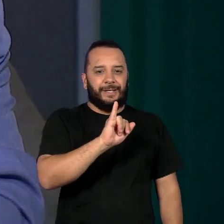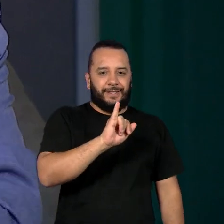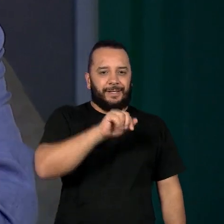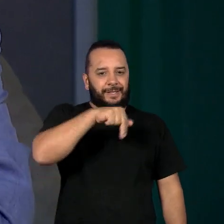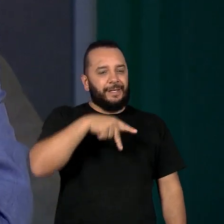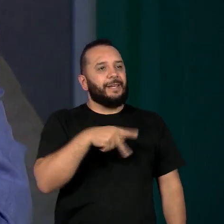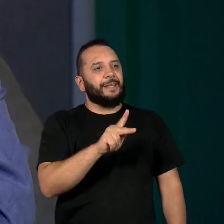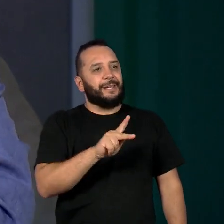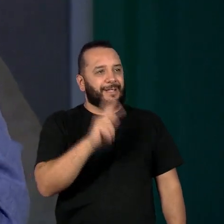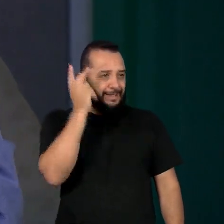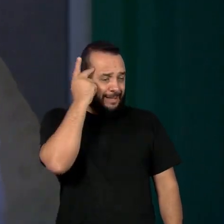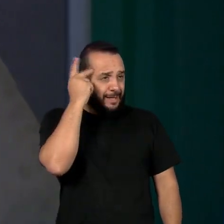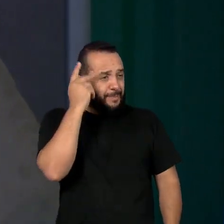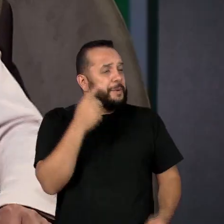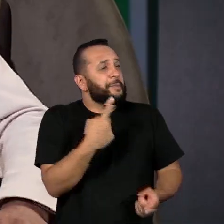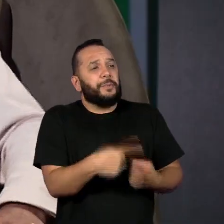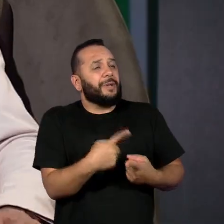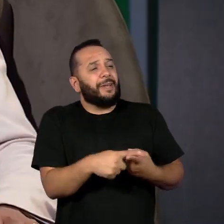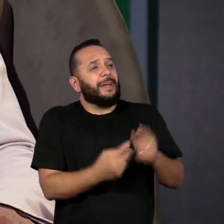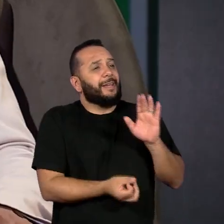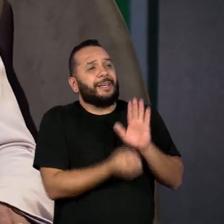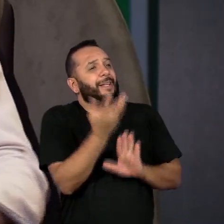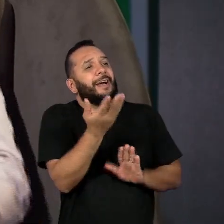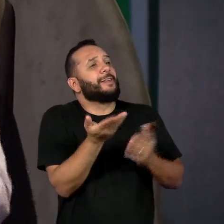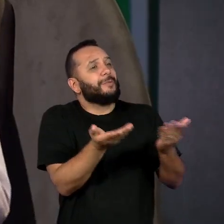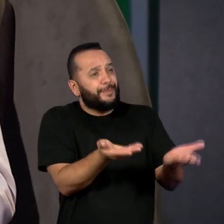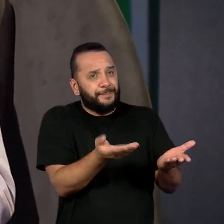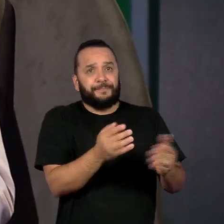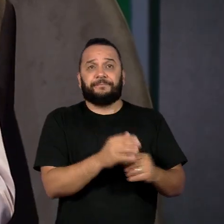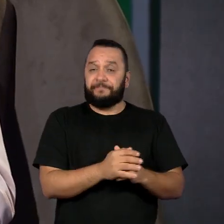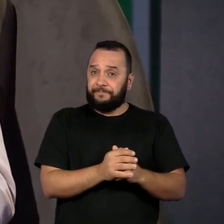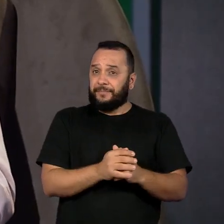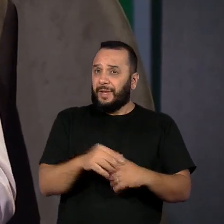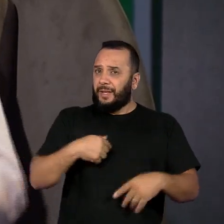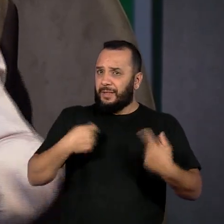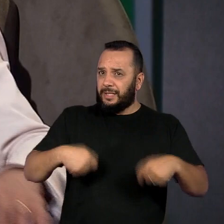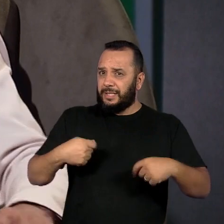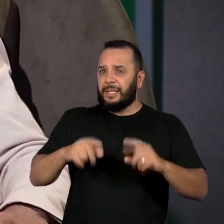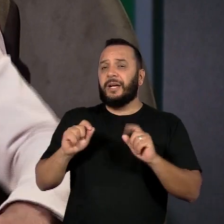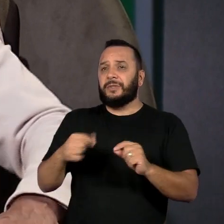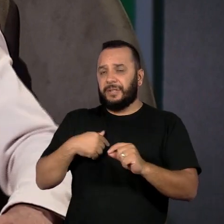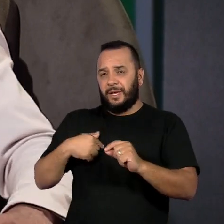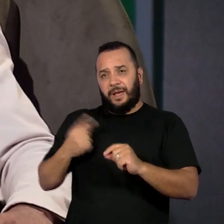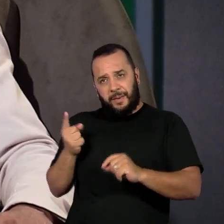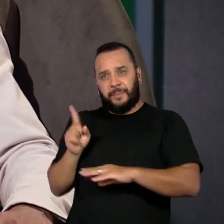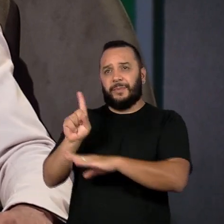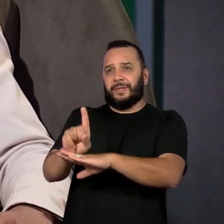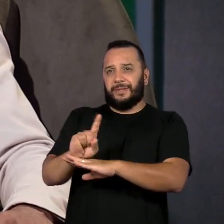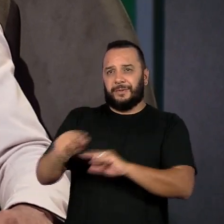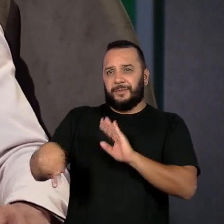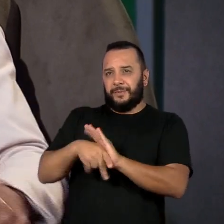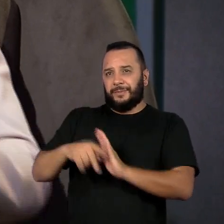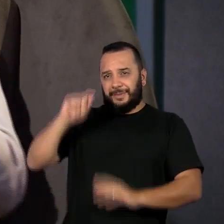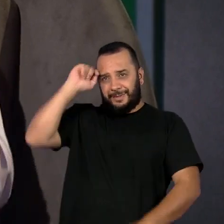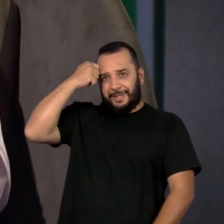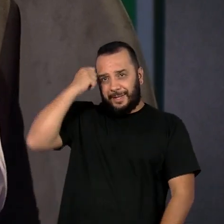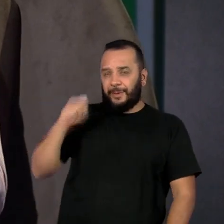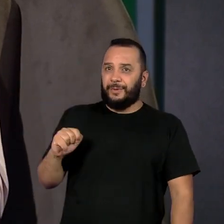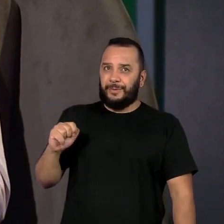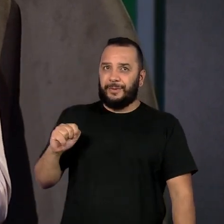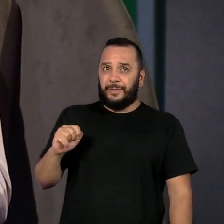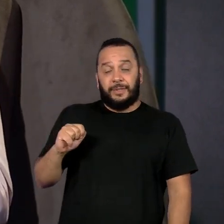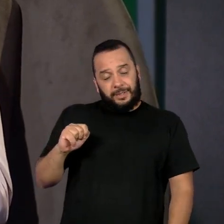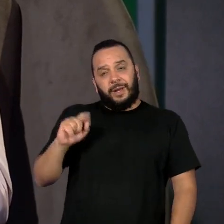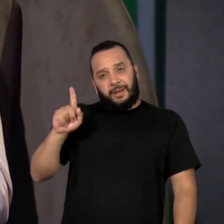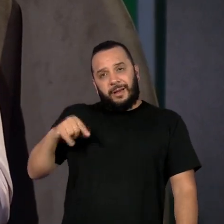necessário ter uma Flinque Sampa? Olha, a primeira necessidade é o protagonismo do negro. A gente descura muito